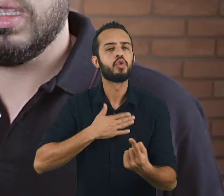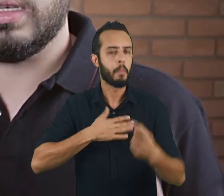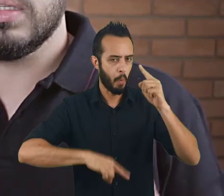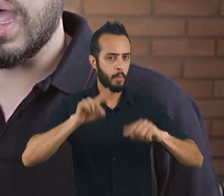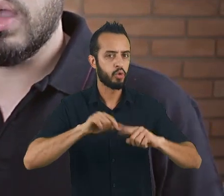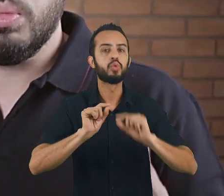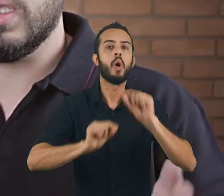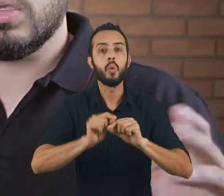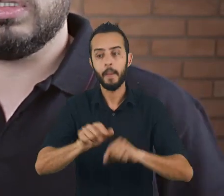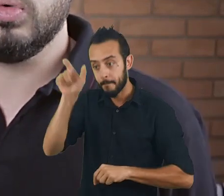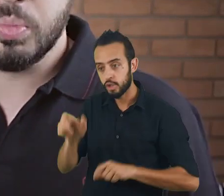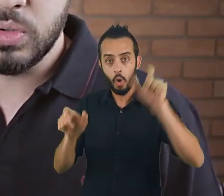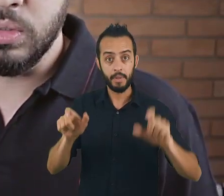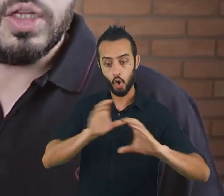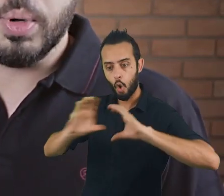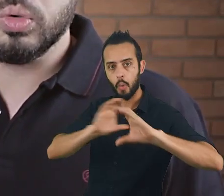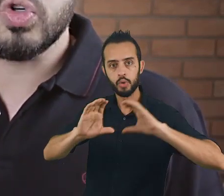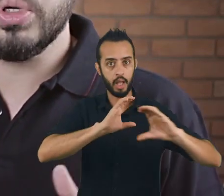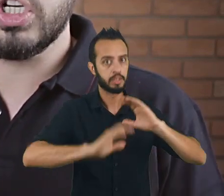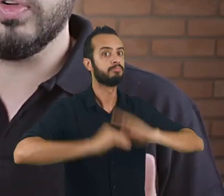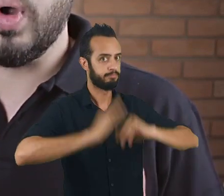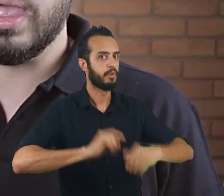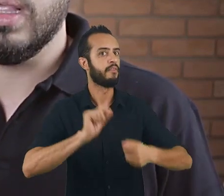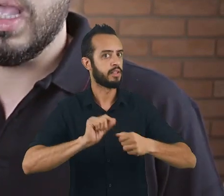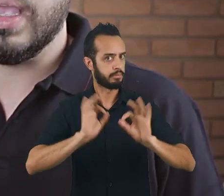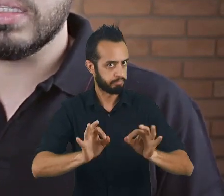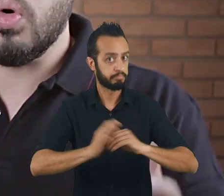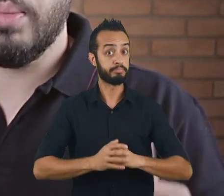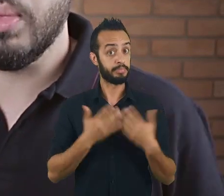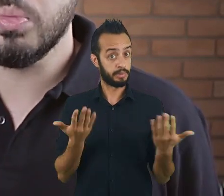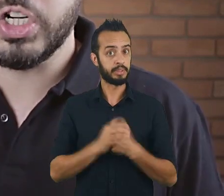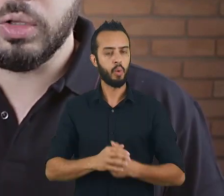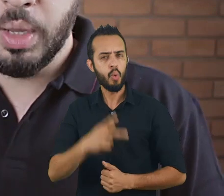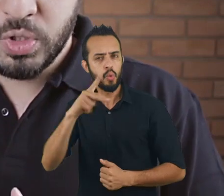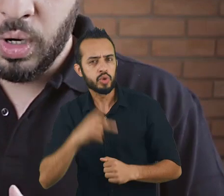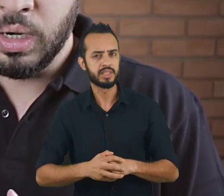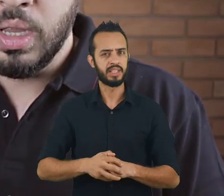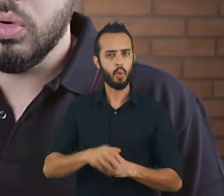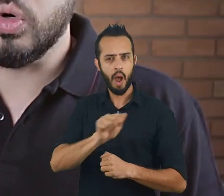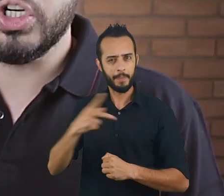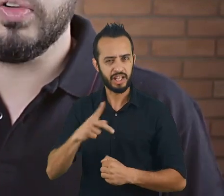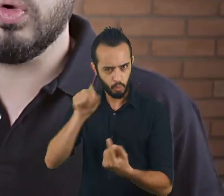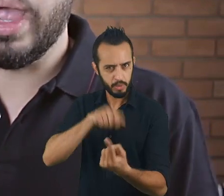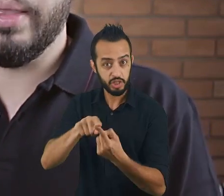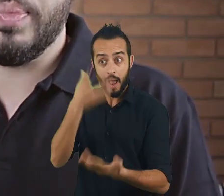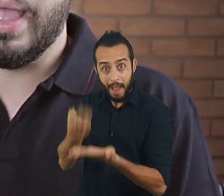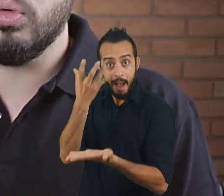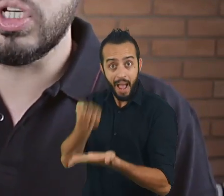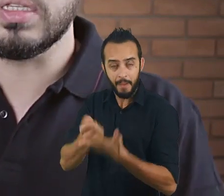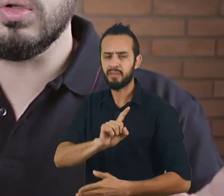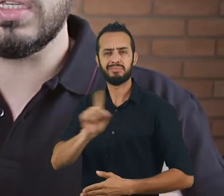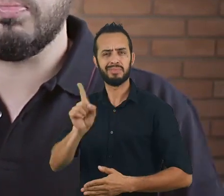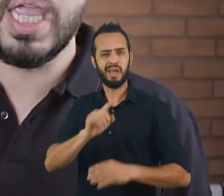é realizar a comunicação entre duas pessoas. Então pronto, o seu objetivo não é ser o app mais baixado do App Store. O seu objetivo não é,